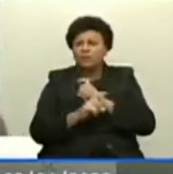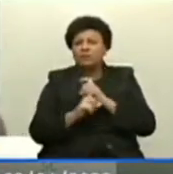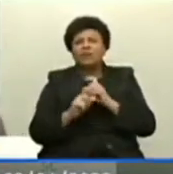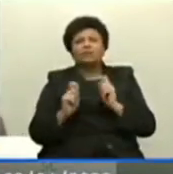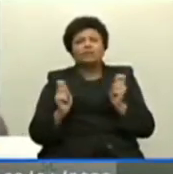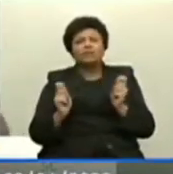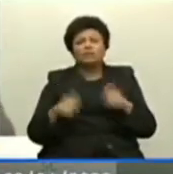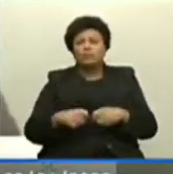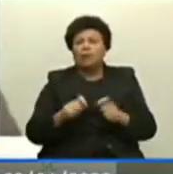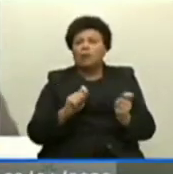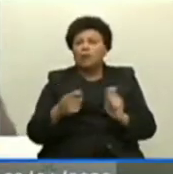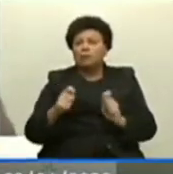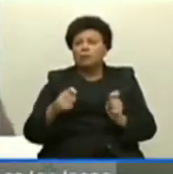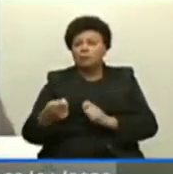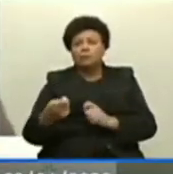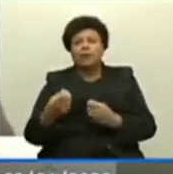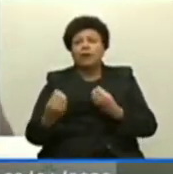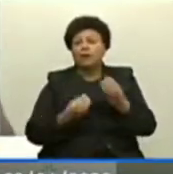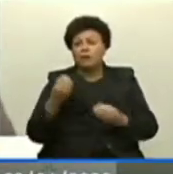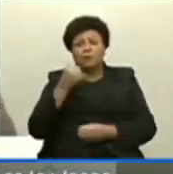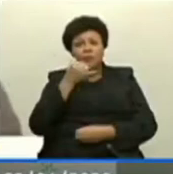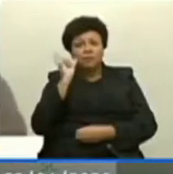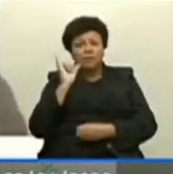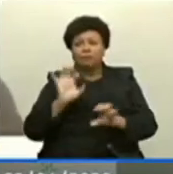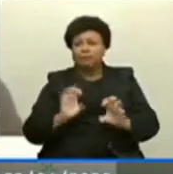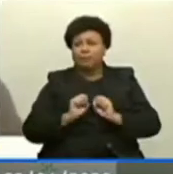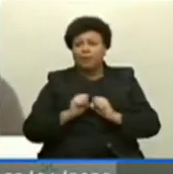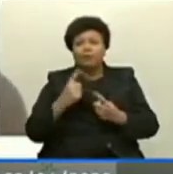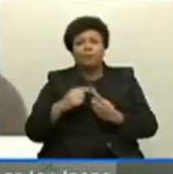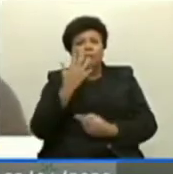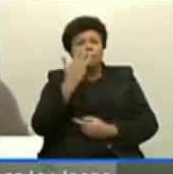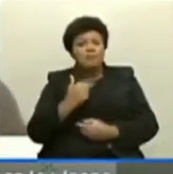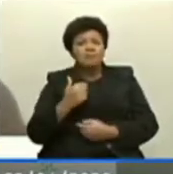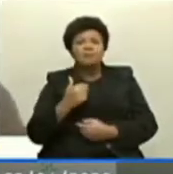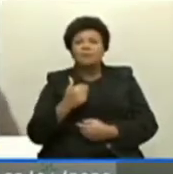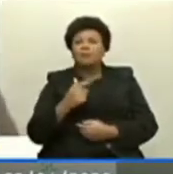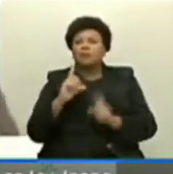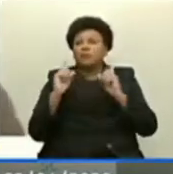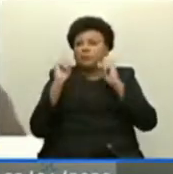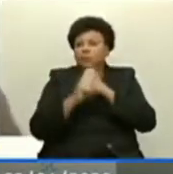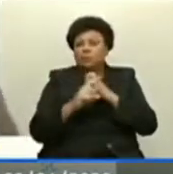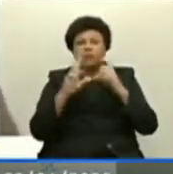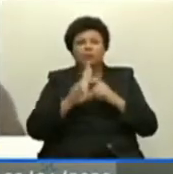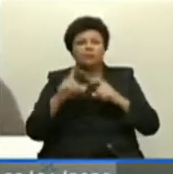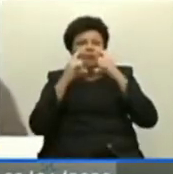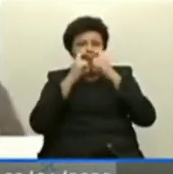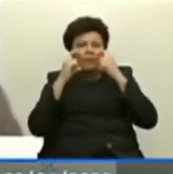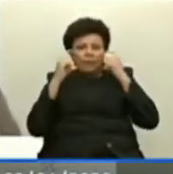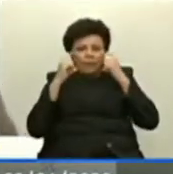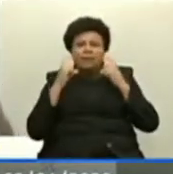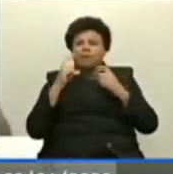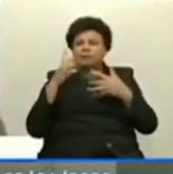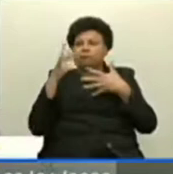adaptar medidas de prevenção, né? Porque a criança pequenininha, ela tem dificuldade de ficar com máscara, e tem todos